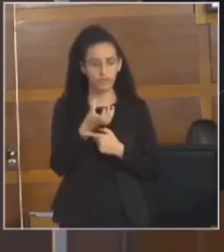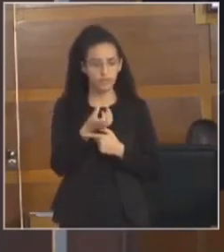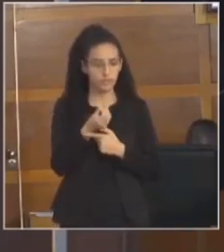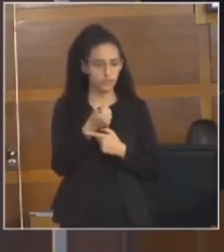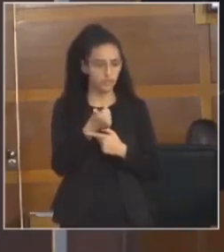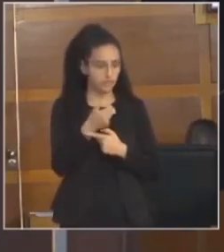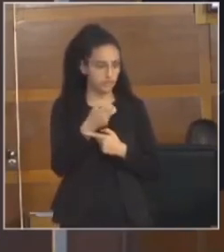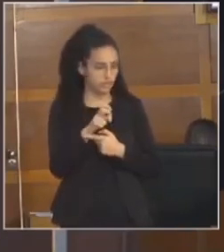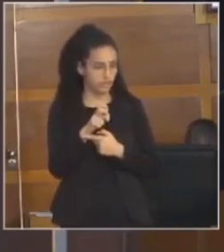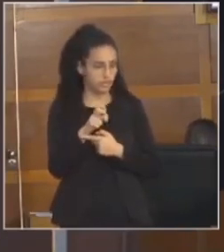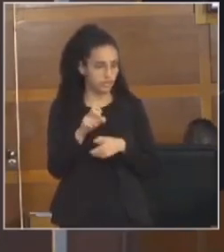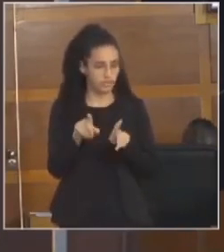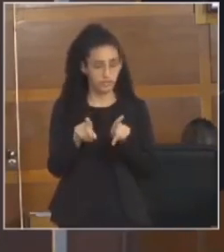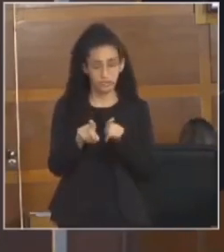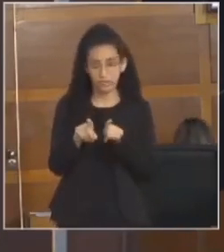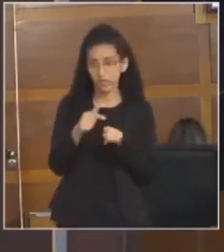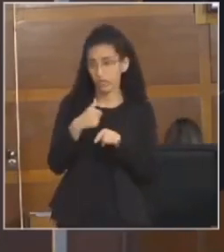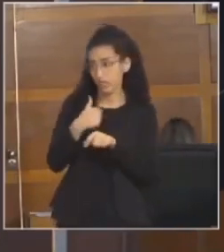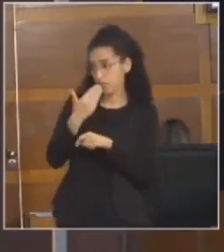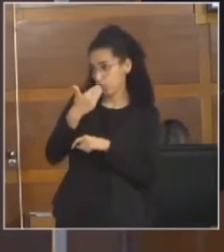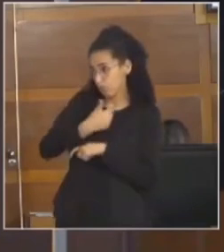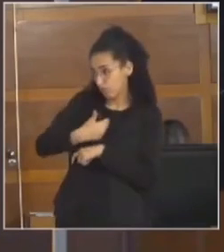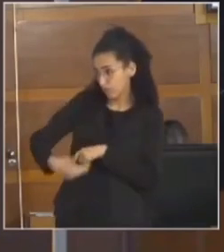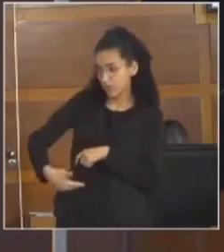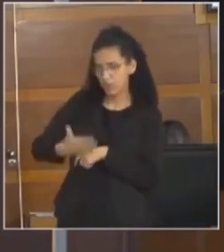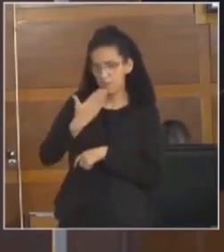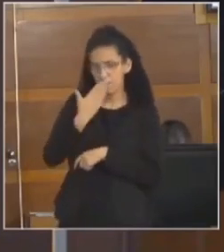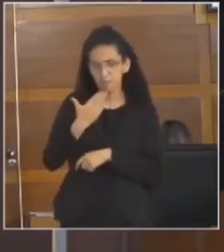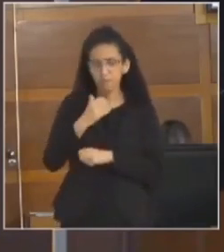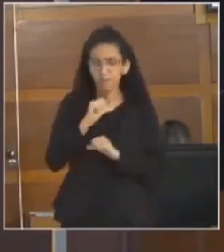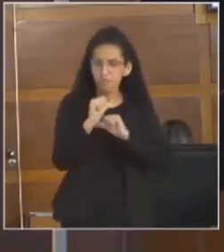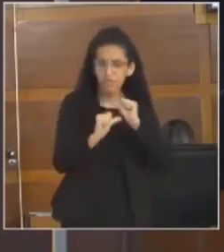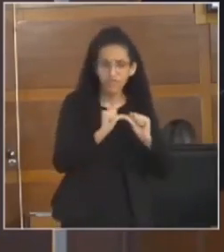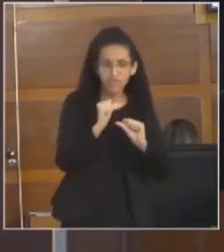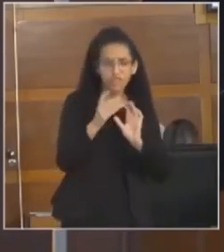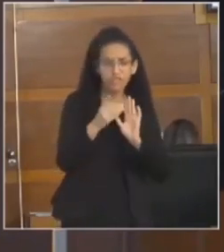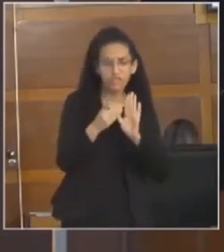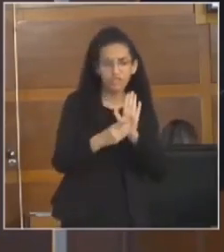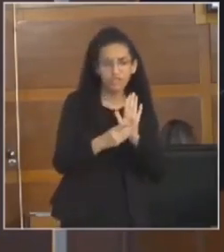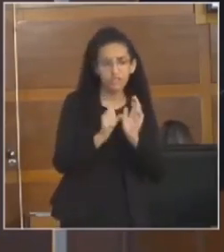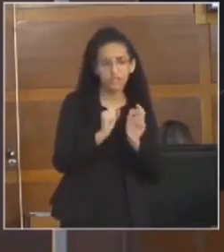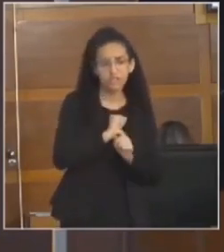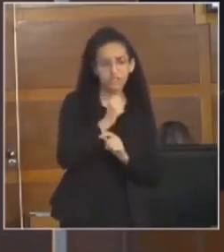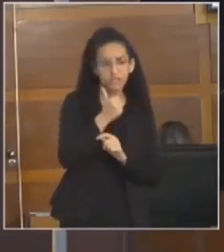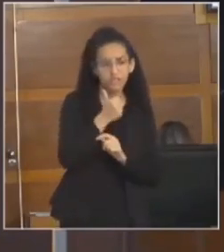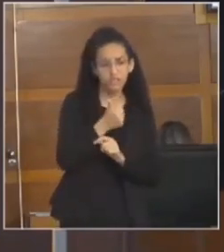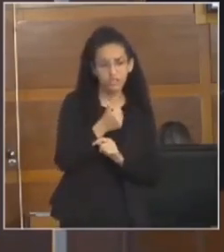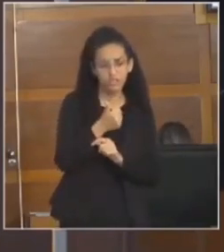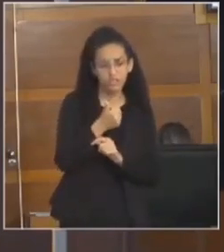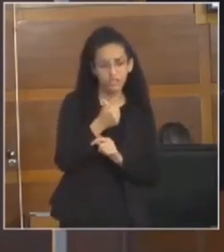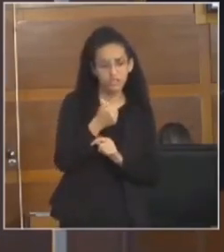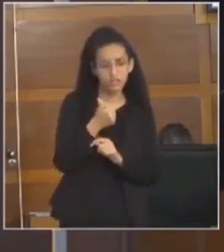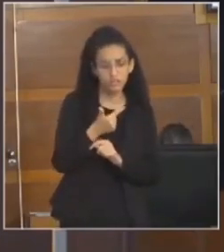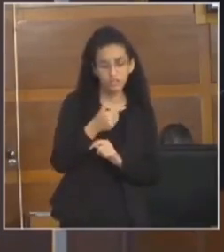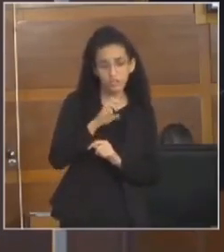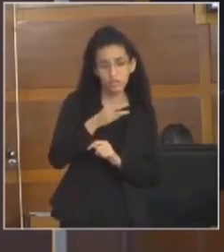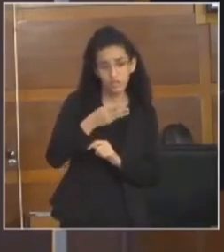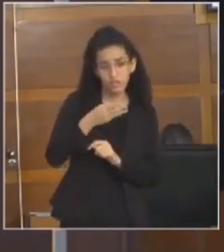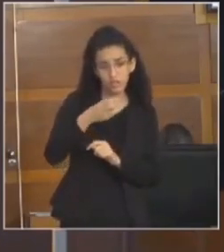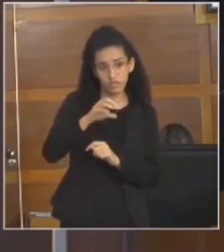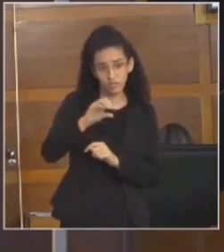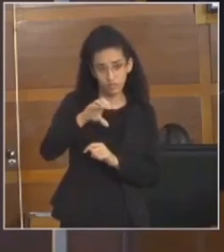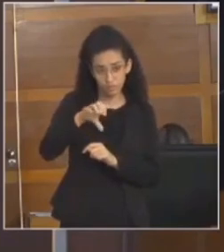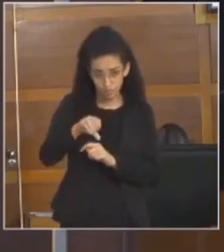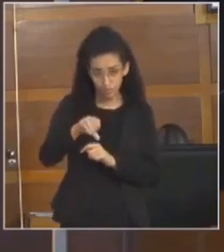.615, onde eu solicito que o governo revogue imediatamente o decreto 12.309, que regulamenta o